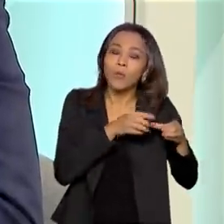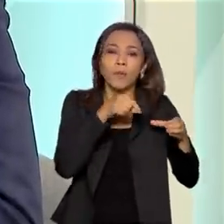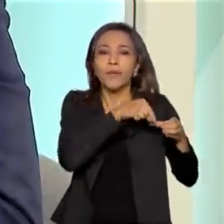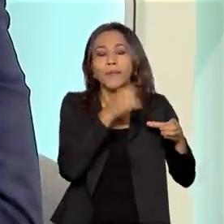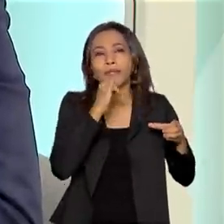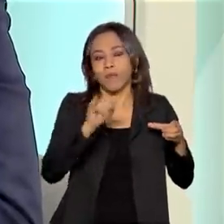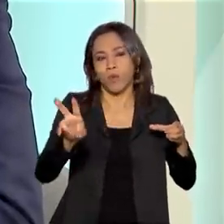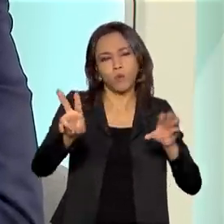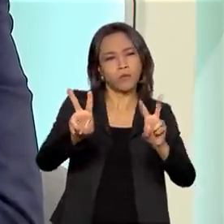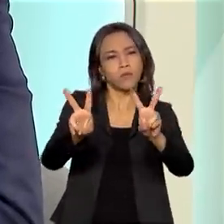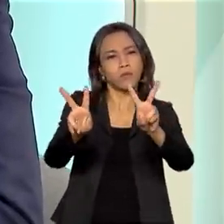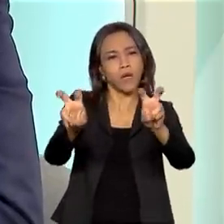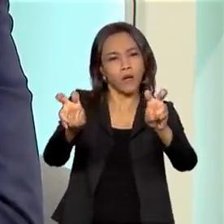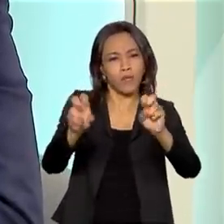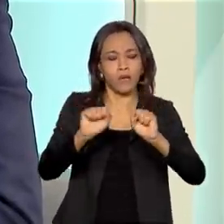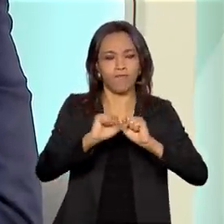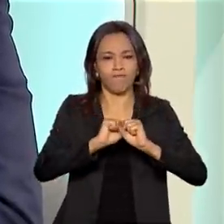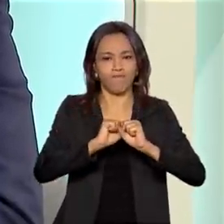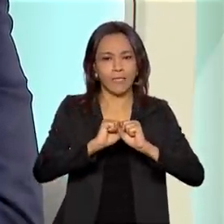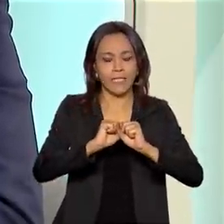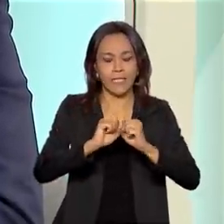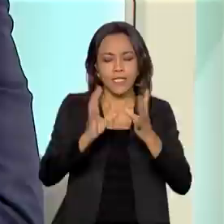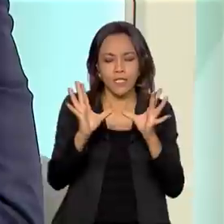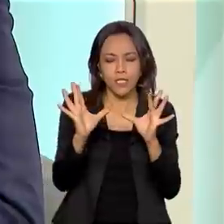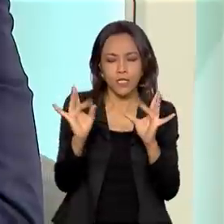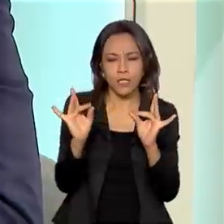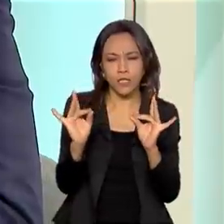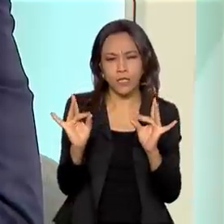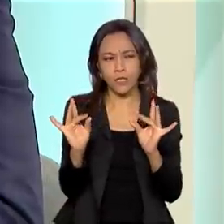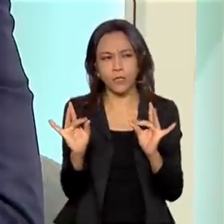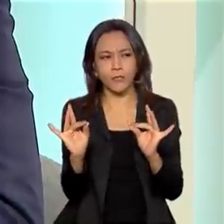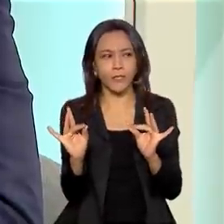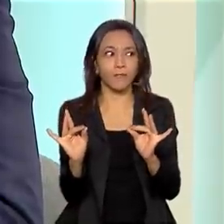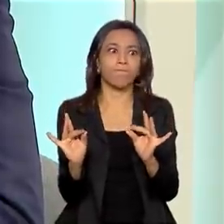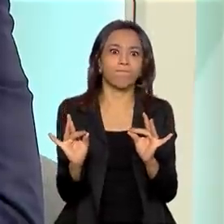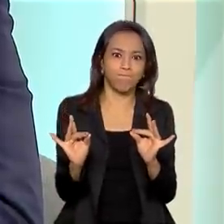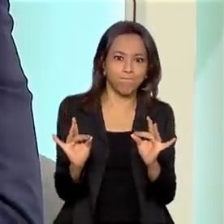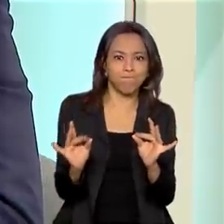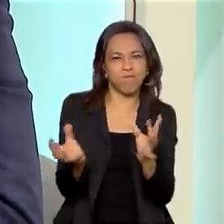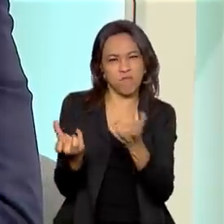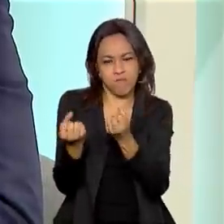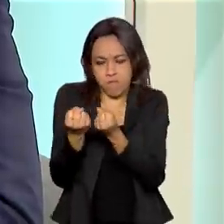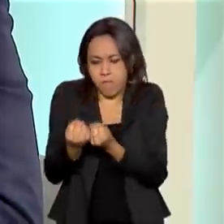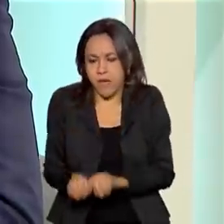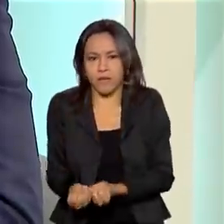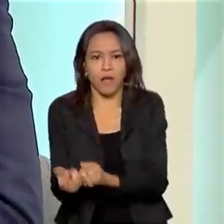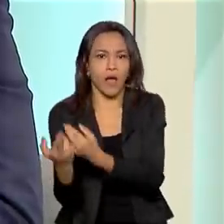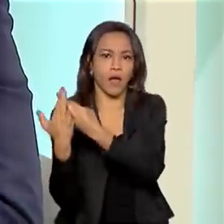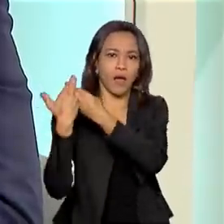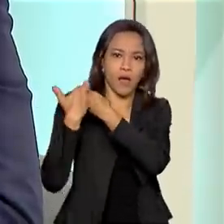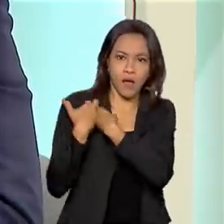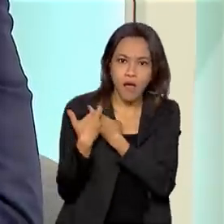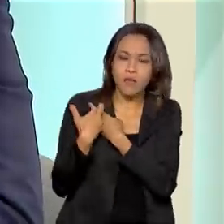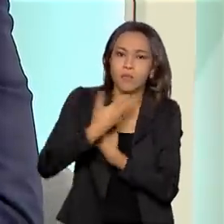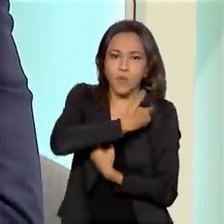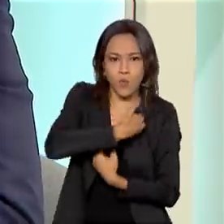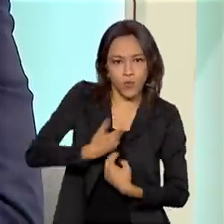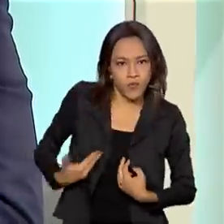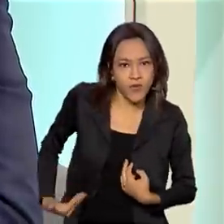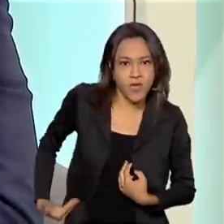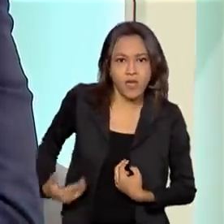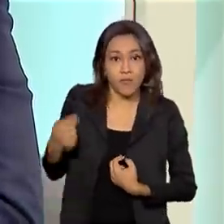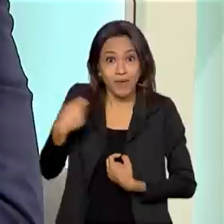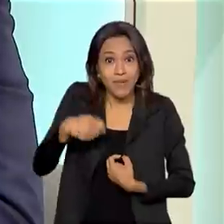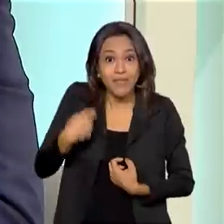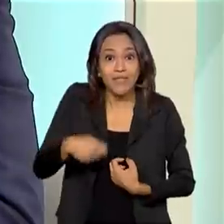tema que exige uma expertise um pouco diferenciada e que poderia sobrecarregar o executivo com pessoas